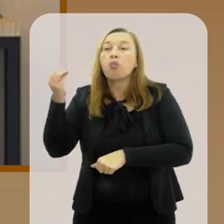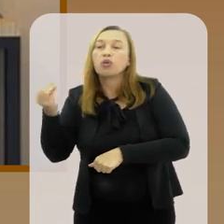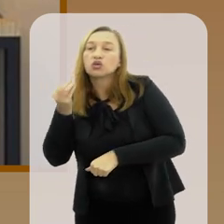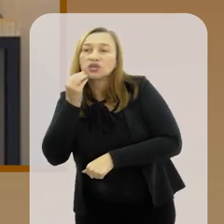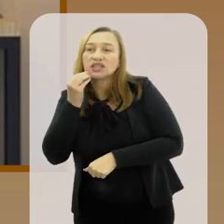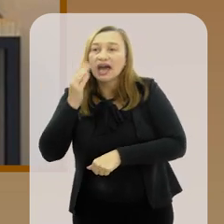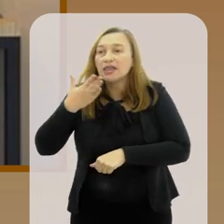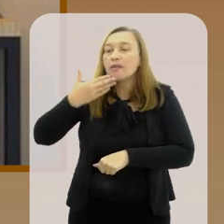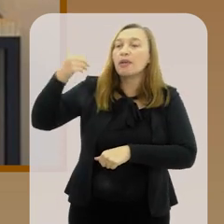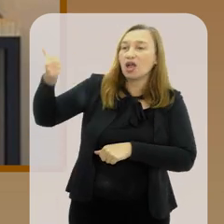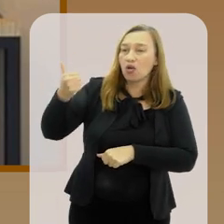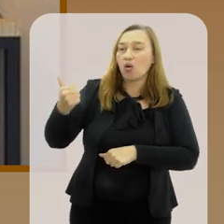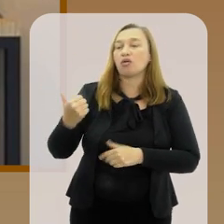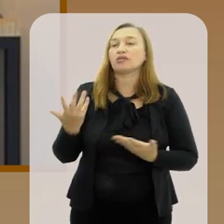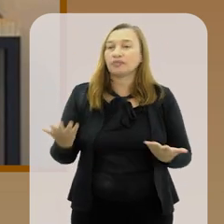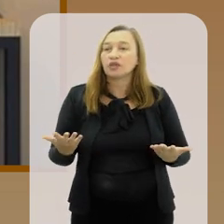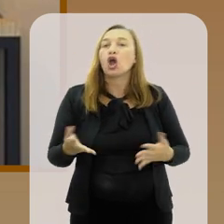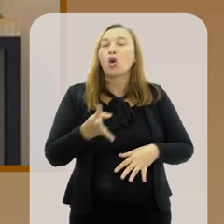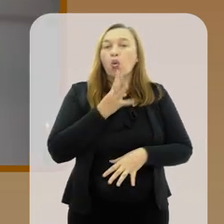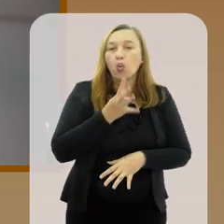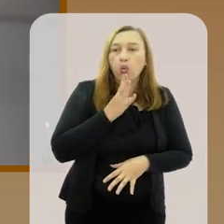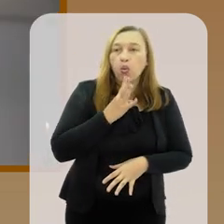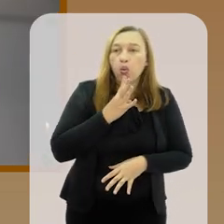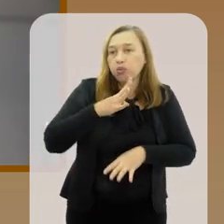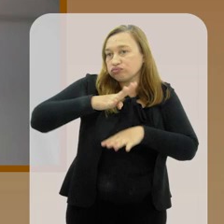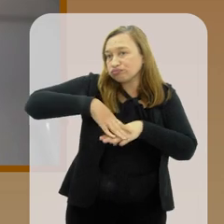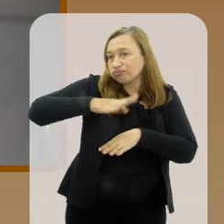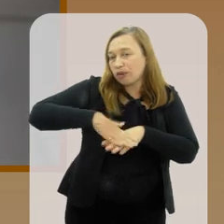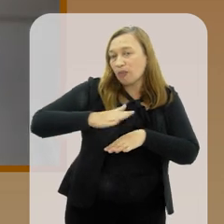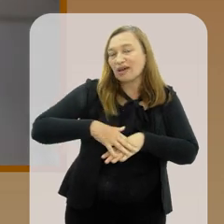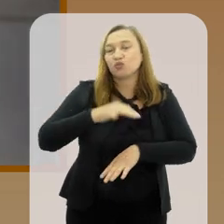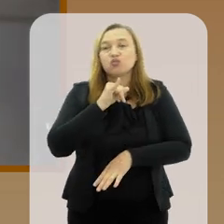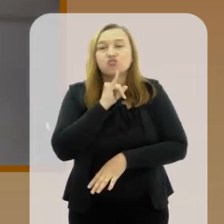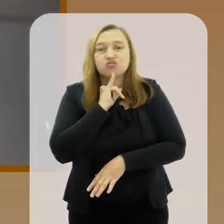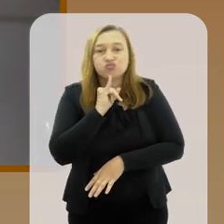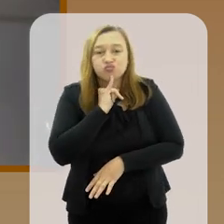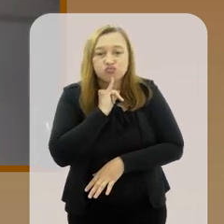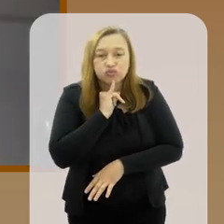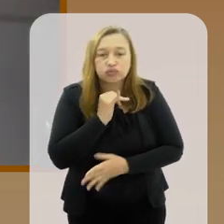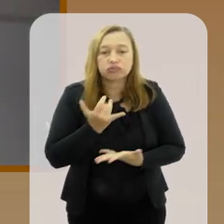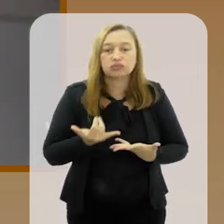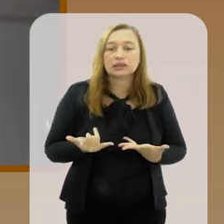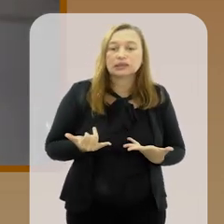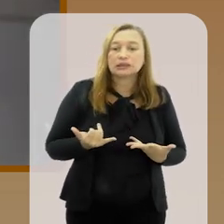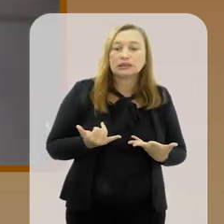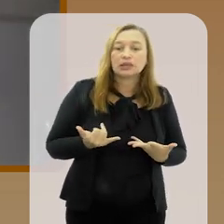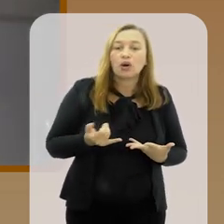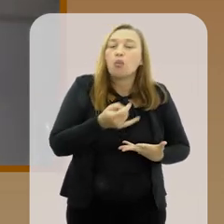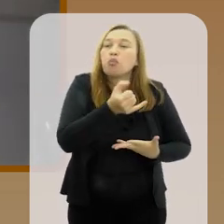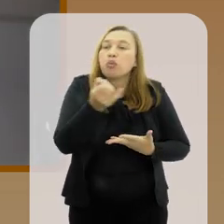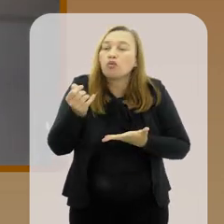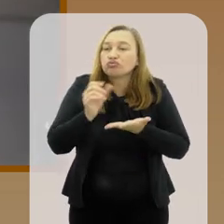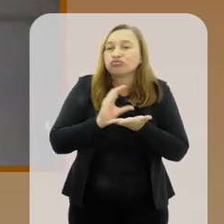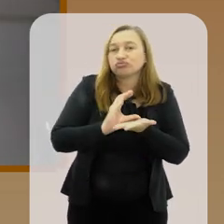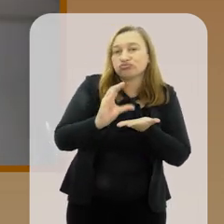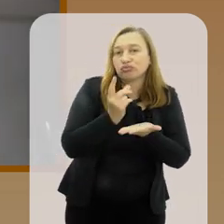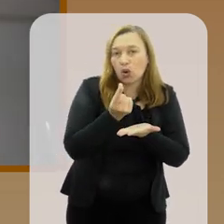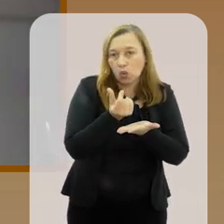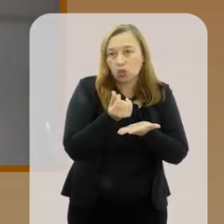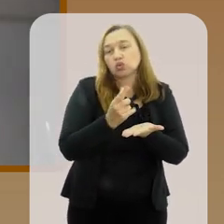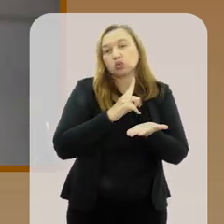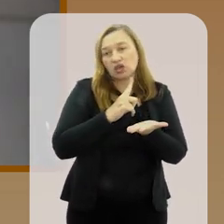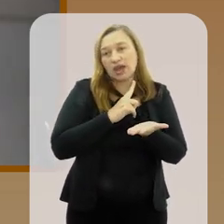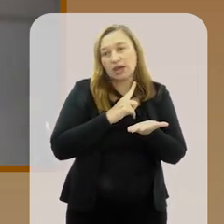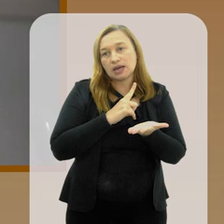desenvolverem suas pesquisas? Eu conheço a parte da matemática a matemática felizmente demanda